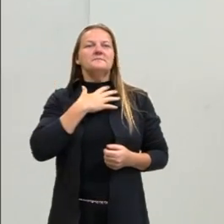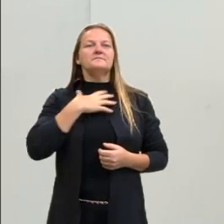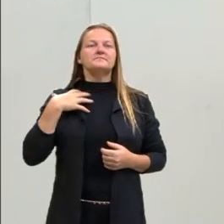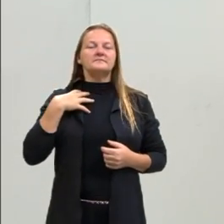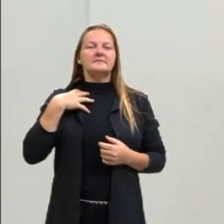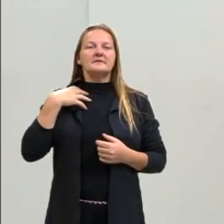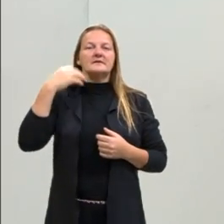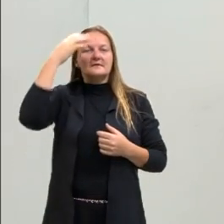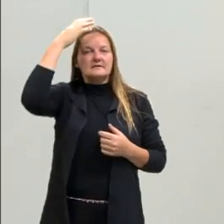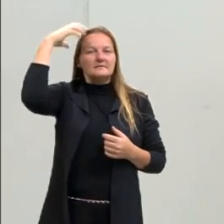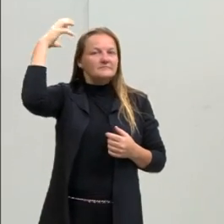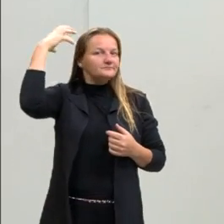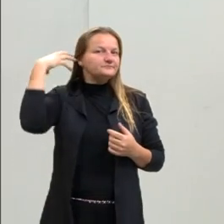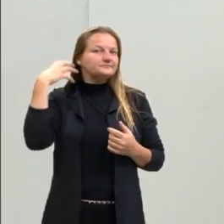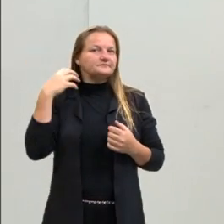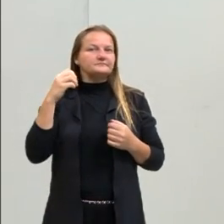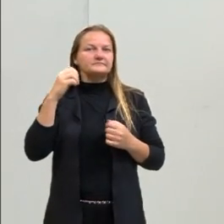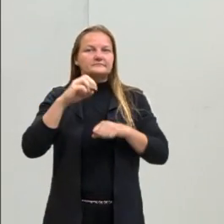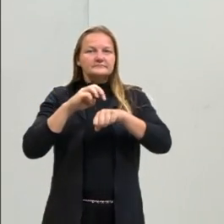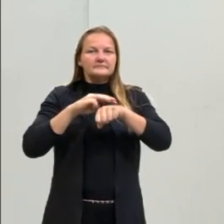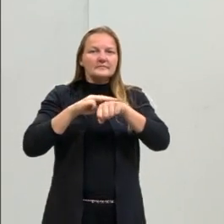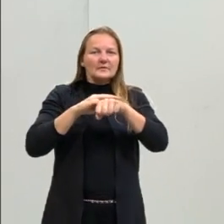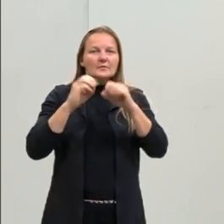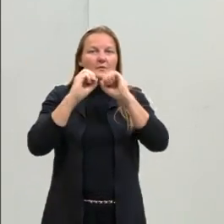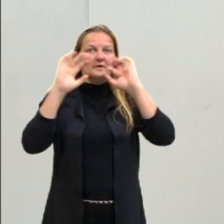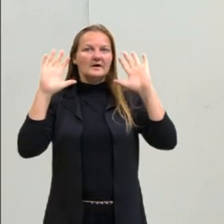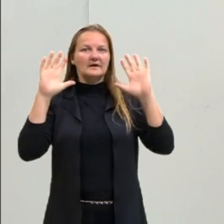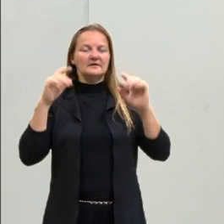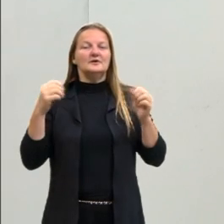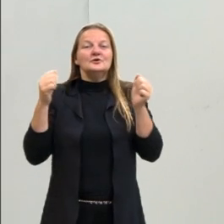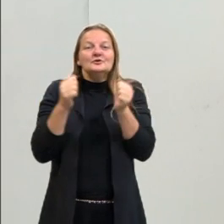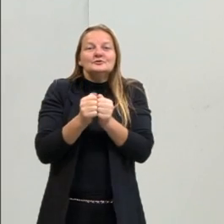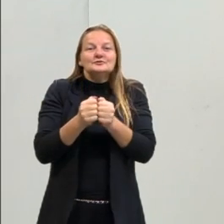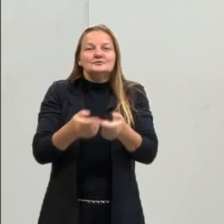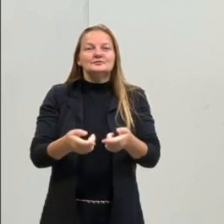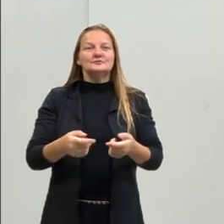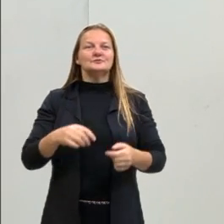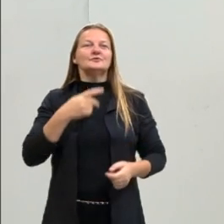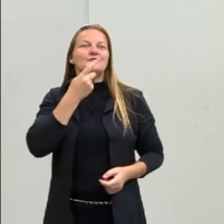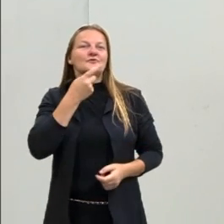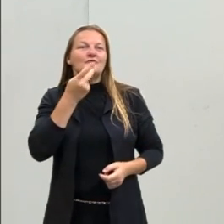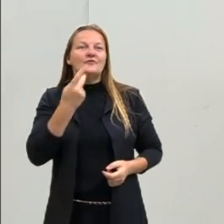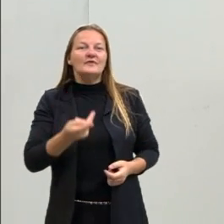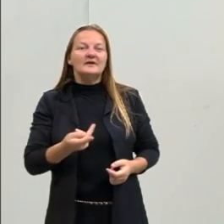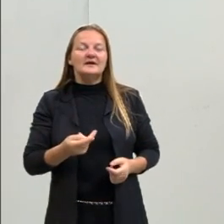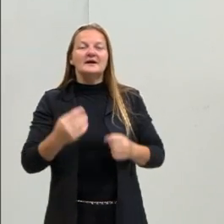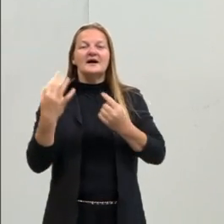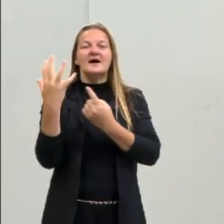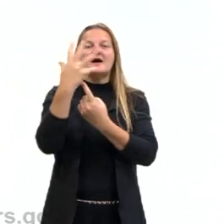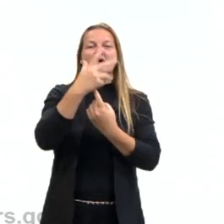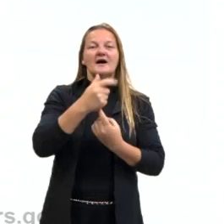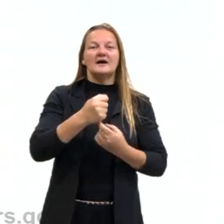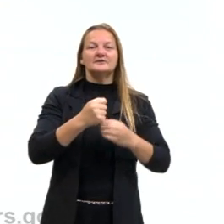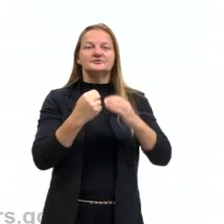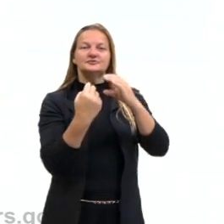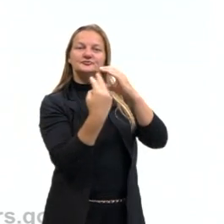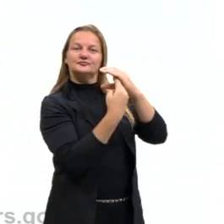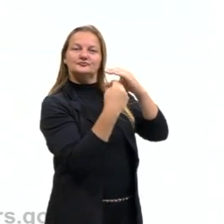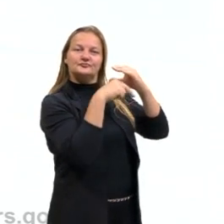cabelo castanho claro. E estou aqui com vocês hoje para falar sobre arte rupestre.